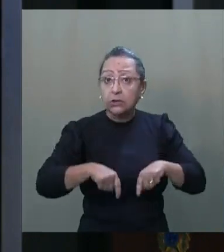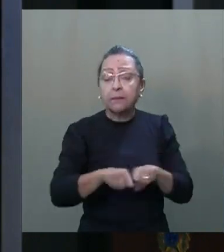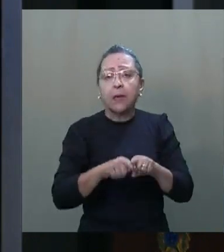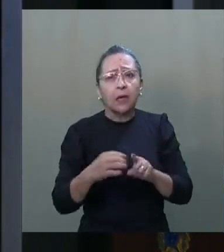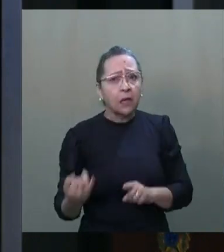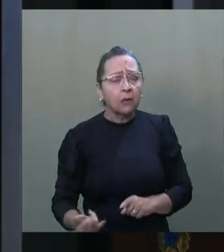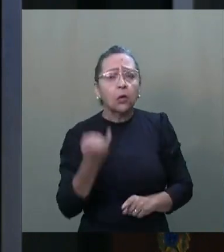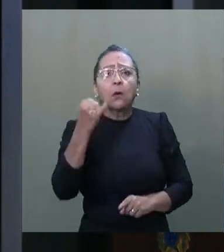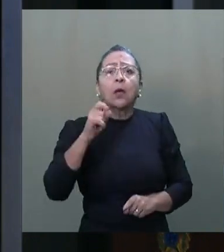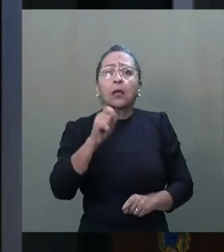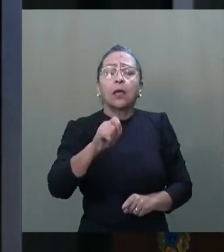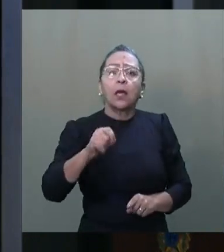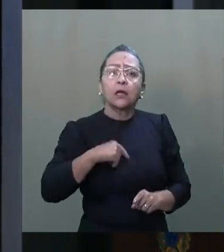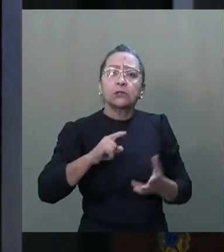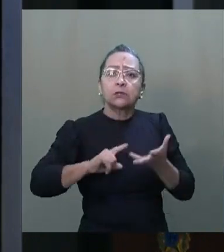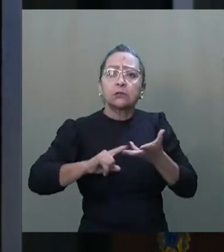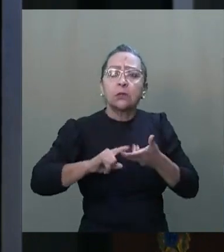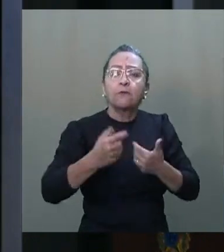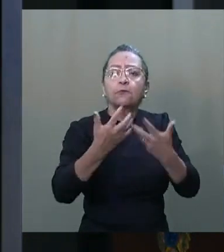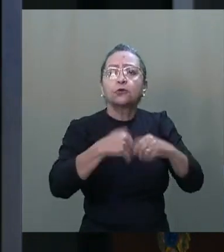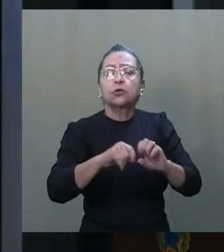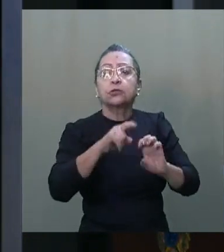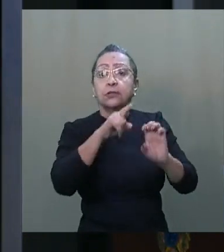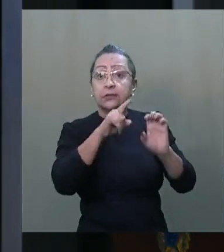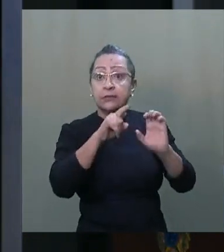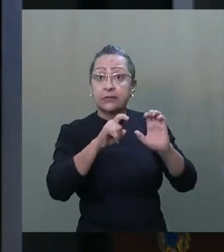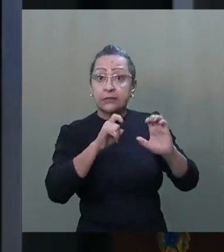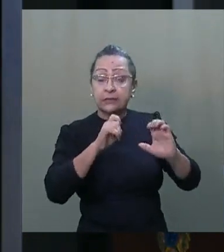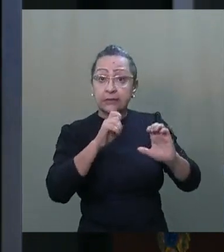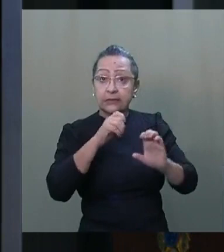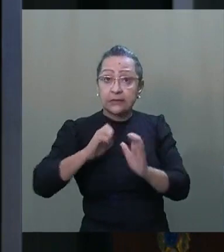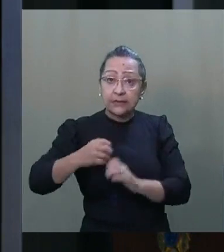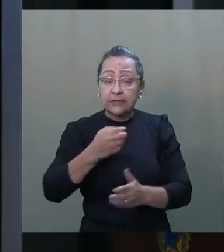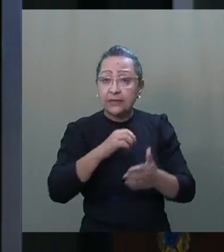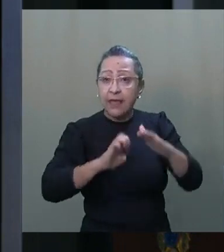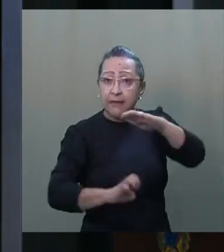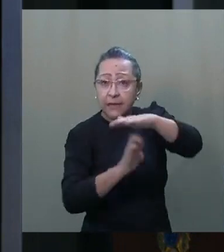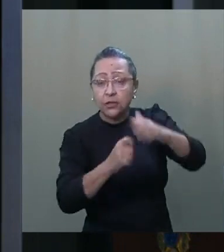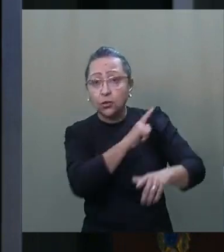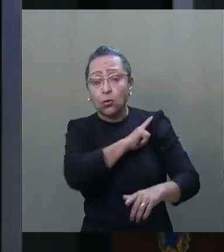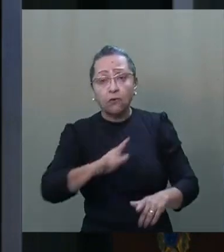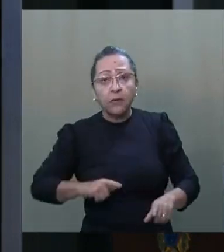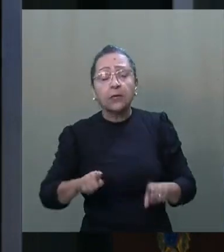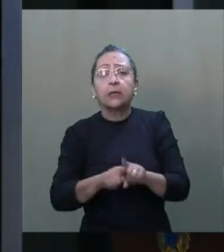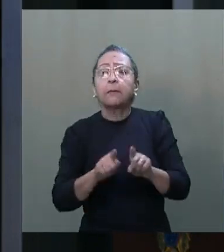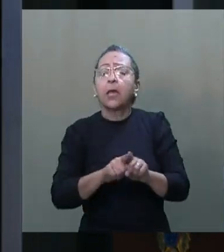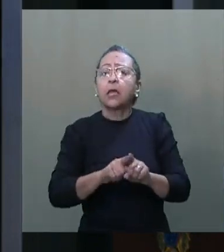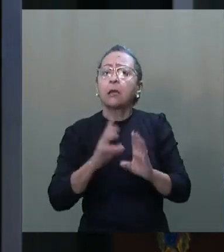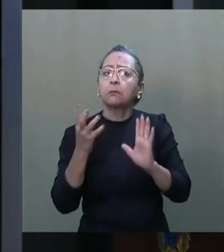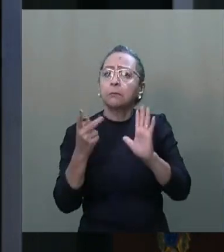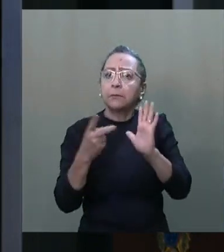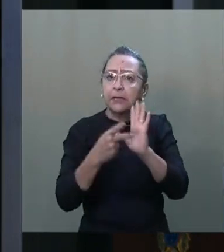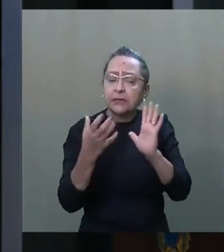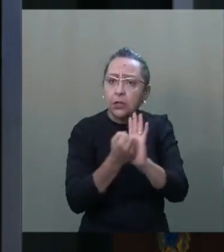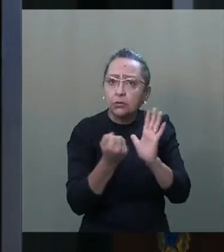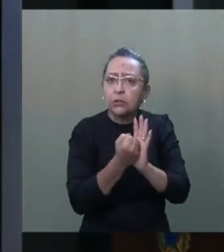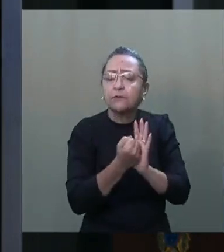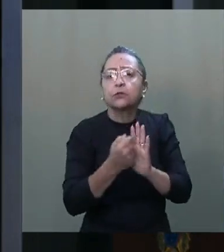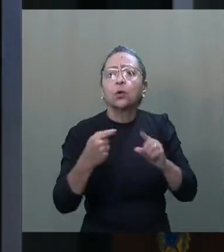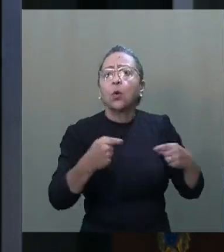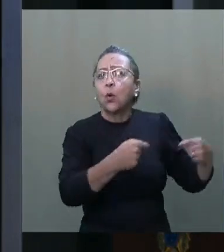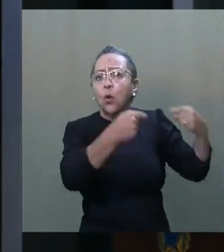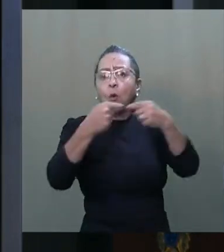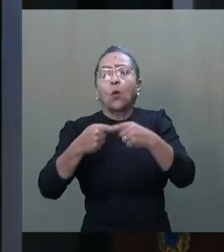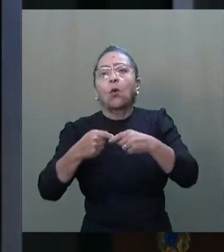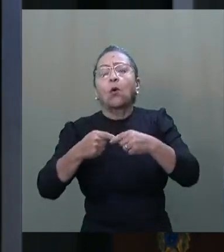para que as funções estatais de regulação e prestação de serviço se alinhem com os objetivos da